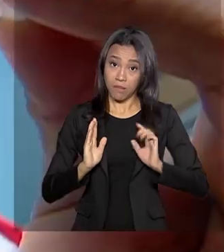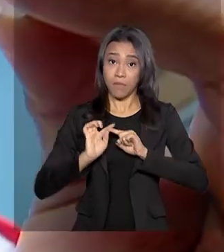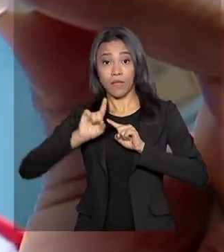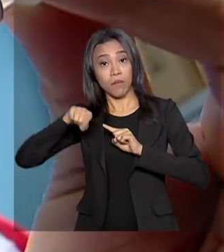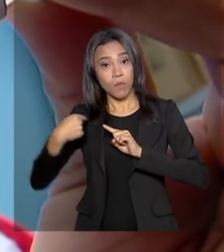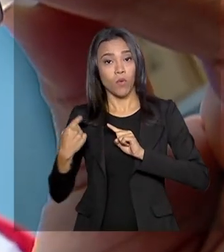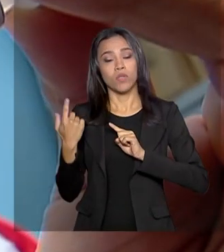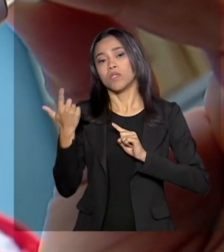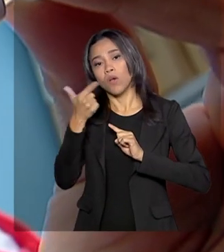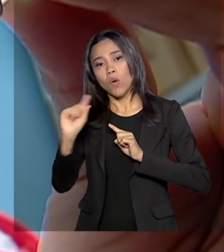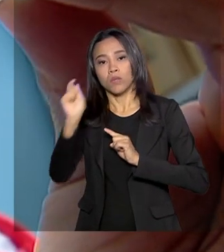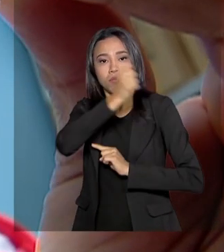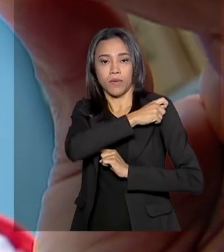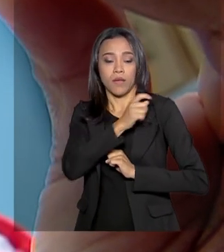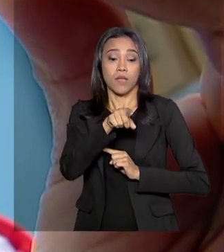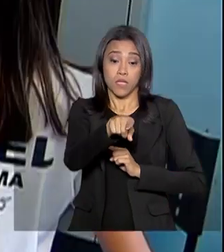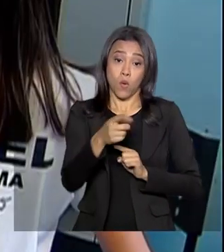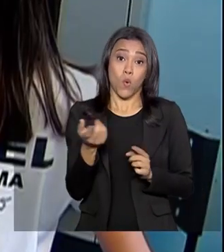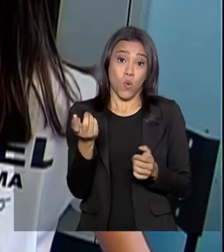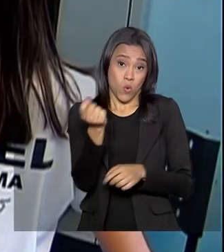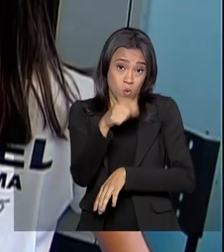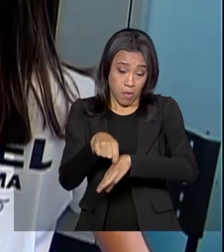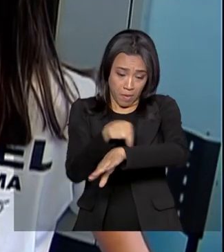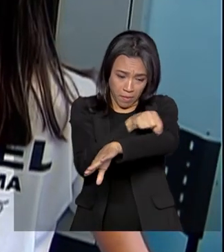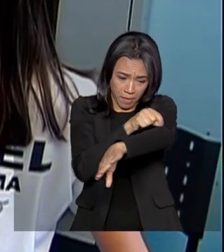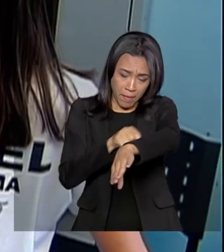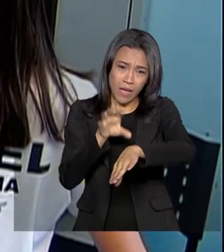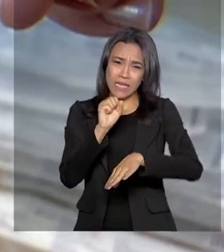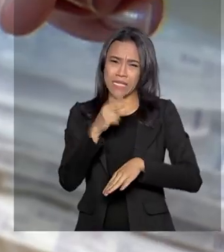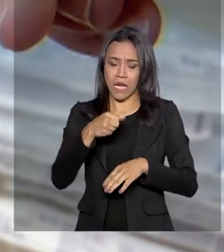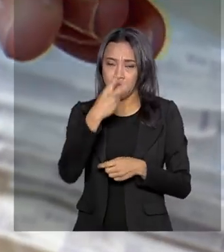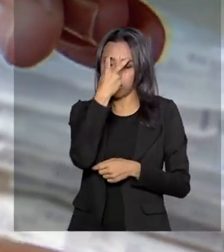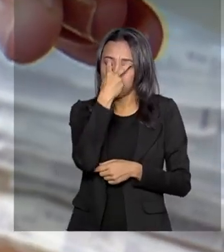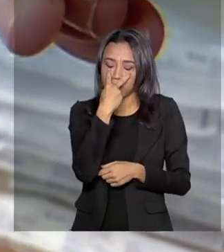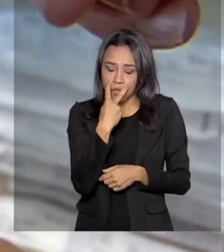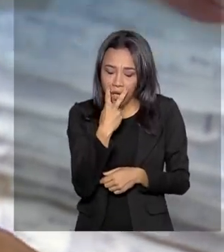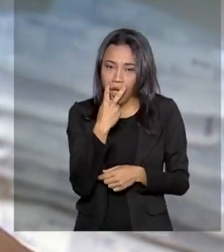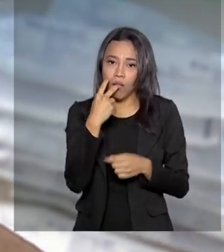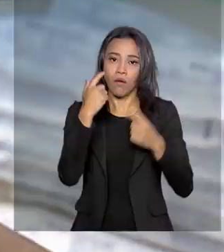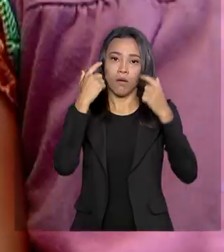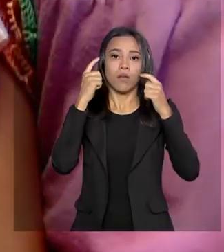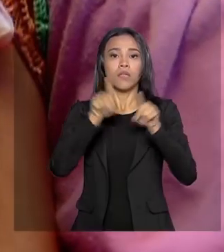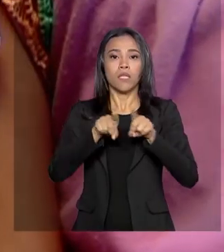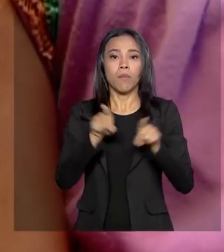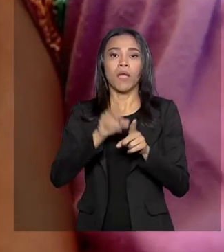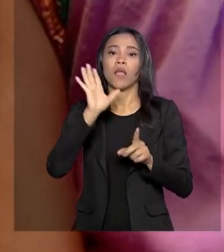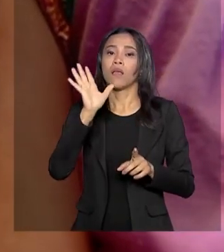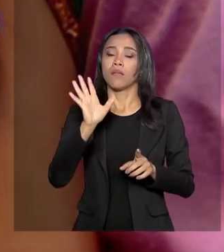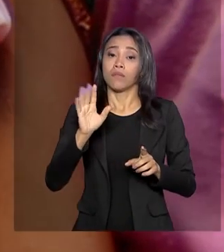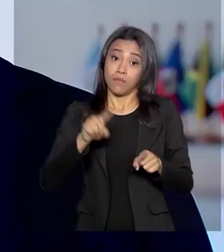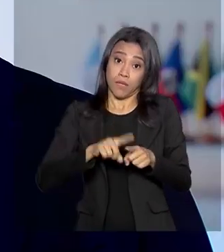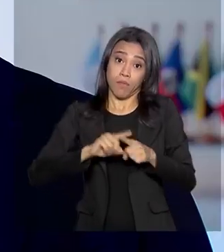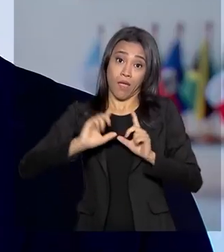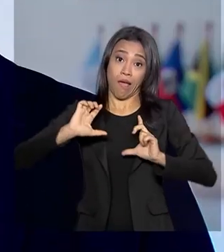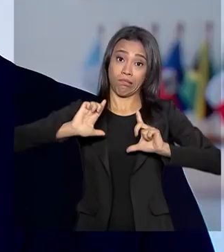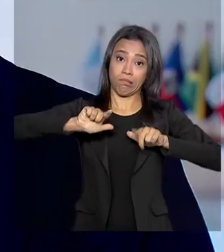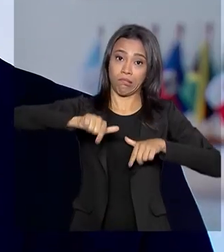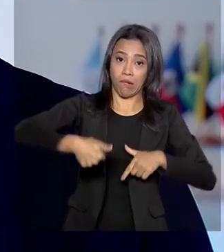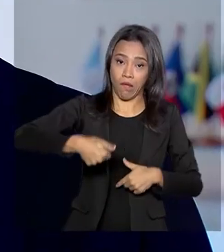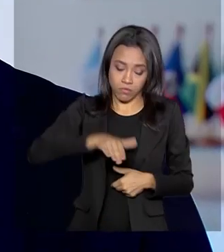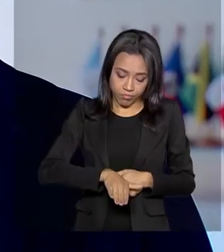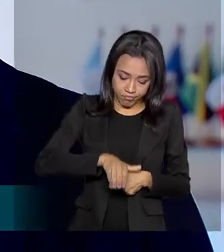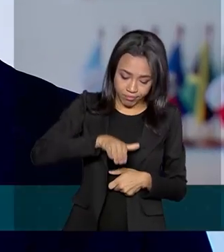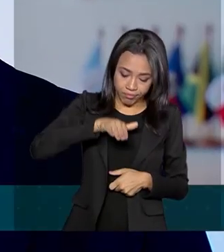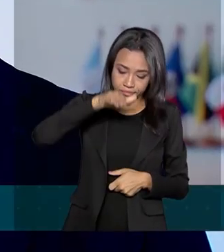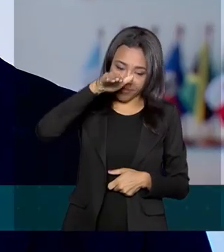rotina. O sarampo pode deixar sequelas como cegueira e retardo no crescimento e até matar. Quando você